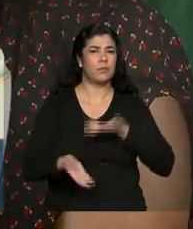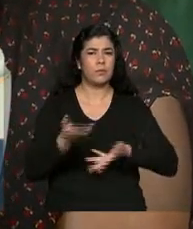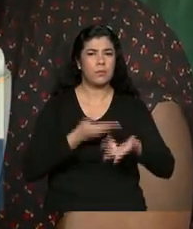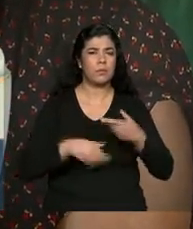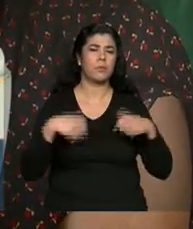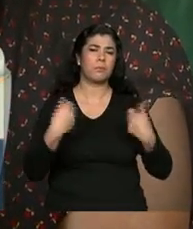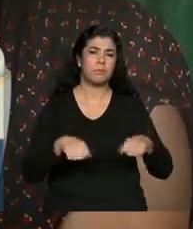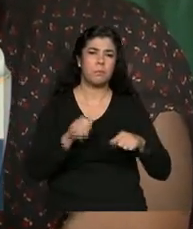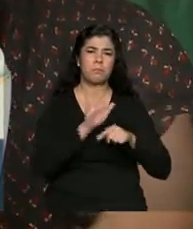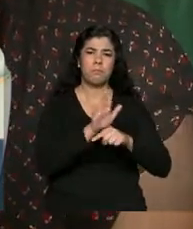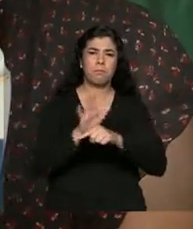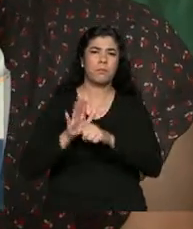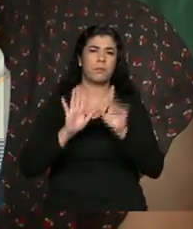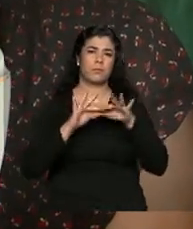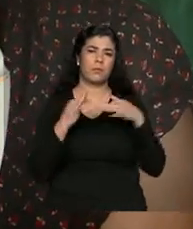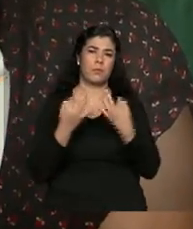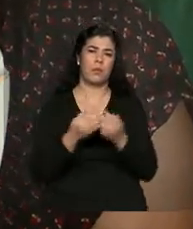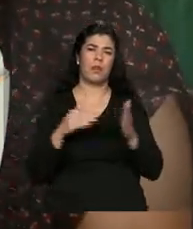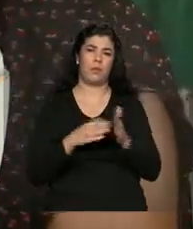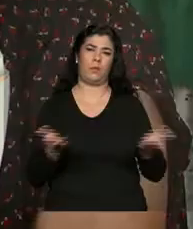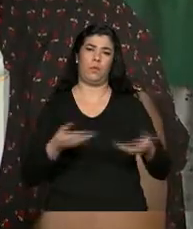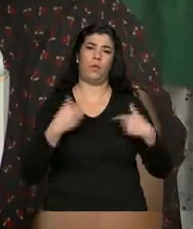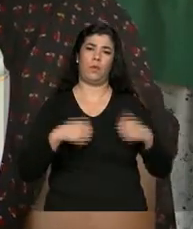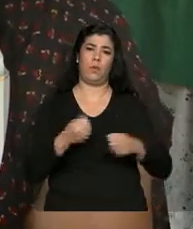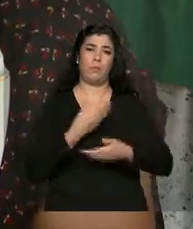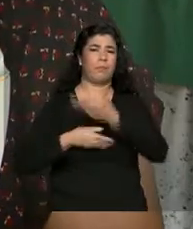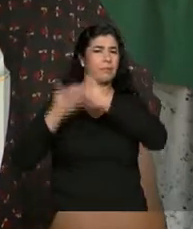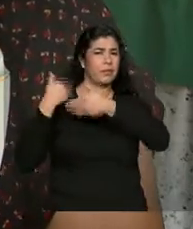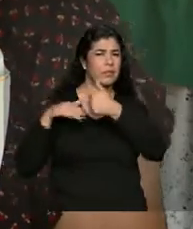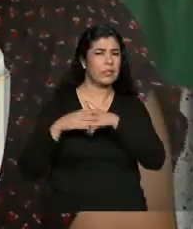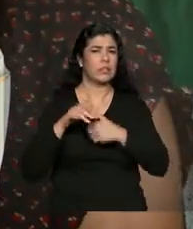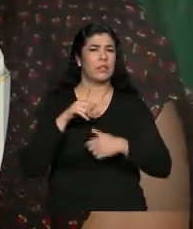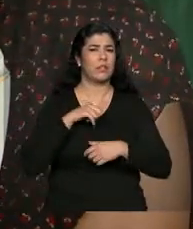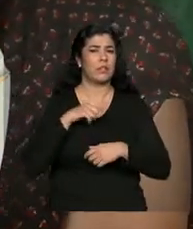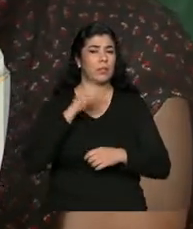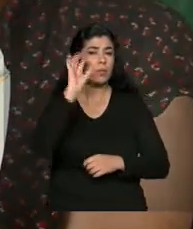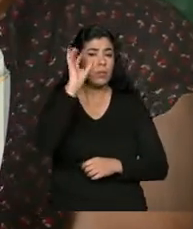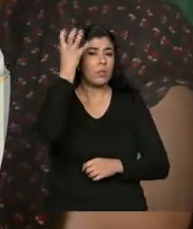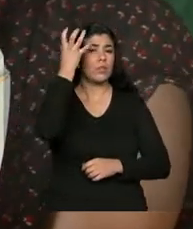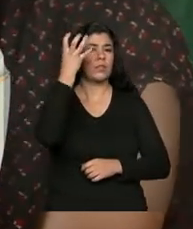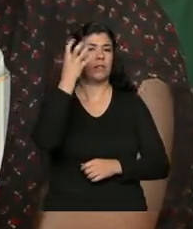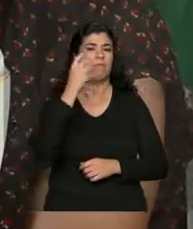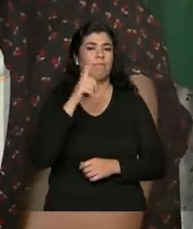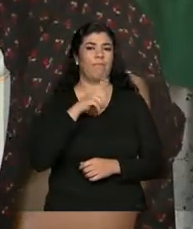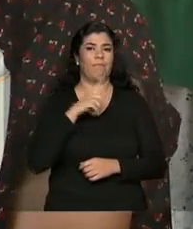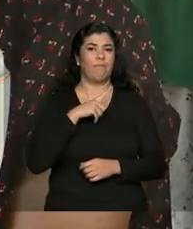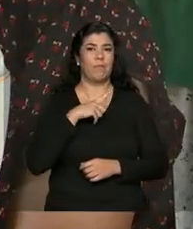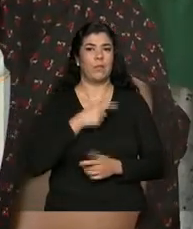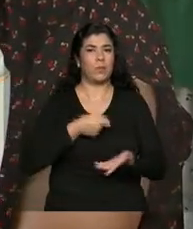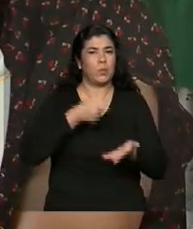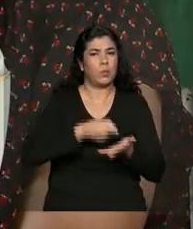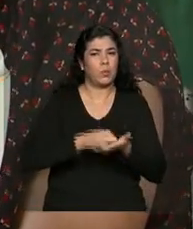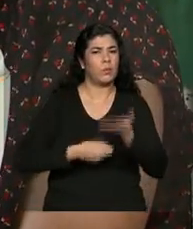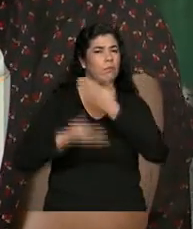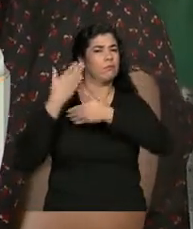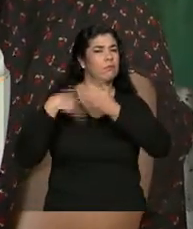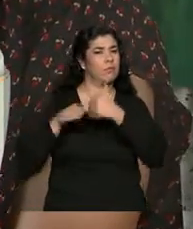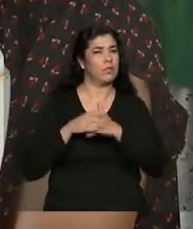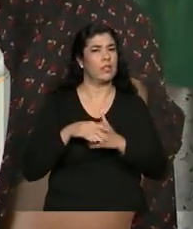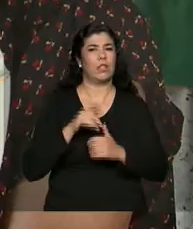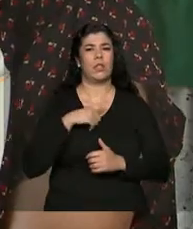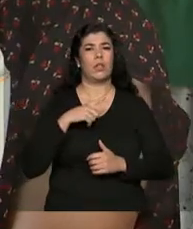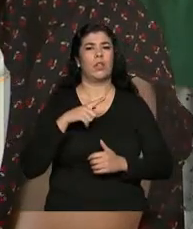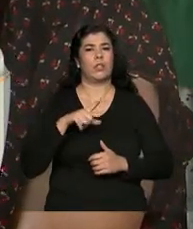Que precisavam de mim, até hoje precisa, mas naquela época, quando eu tomei a decisão, foi meio que forçada, né? Na época. Eu tinha um